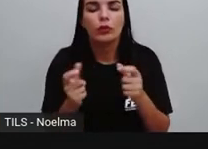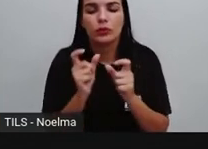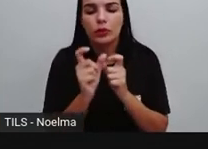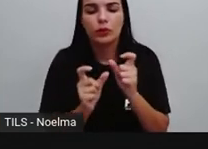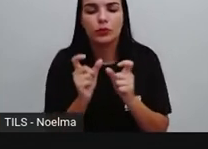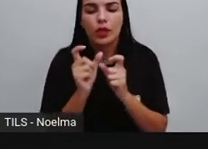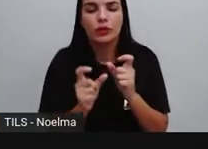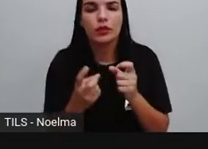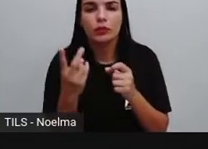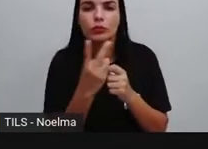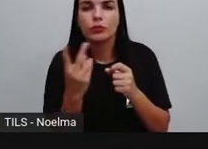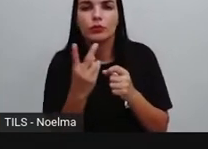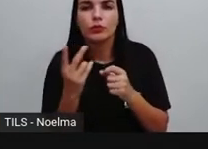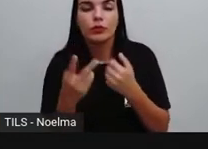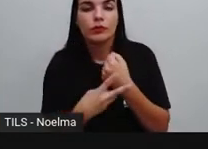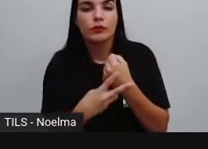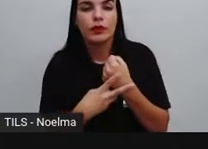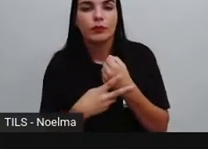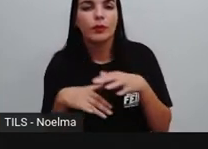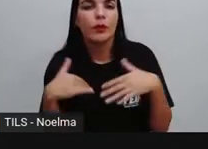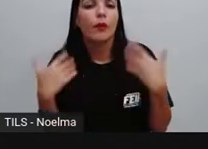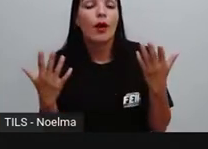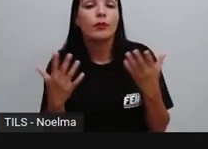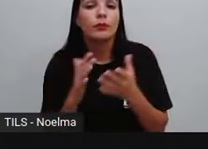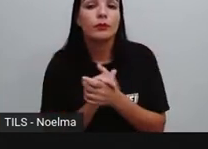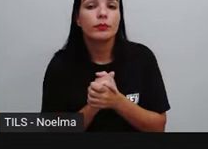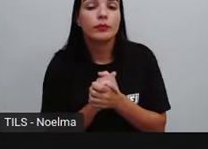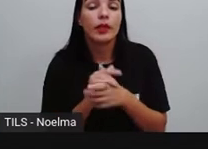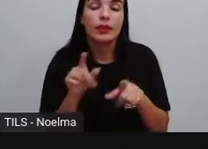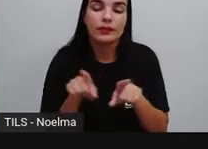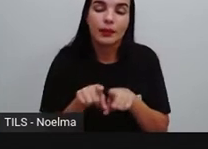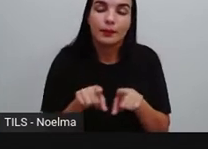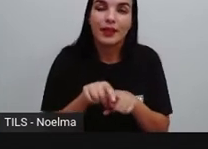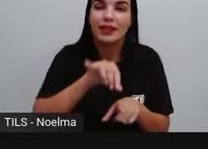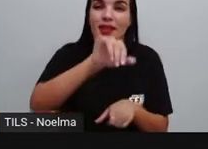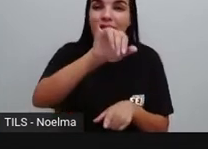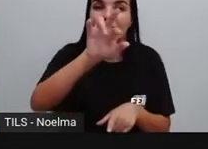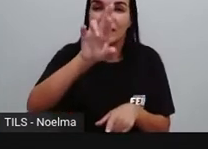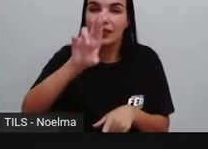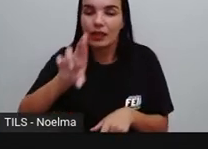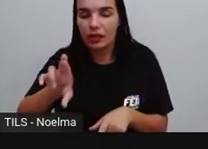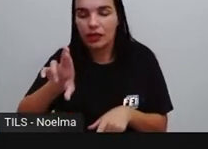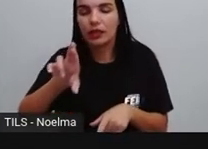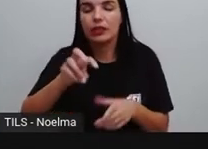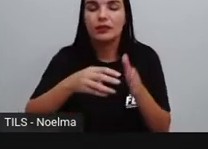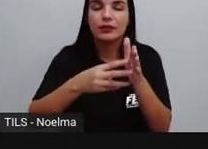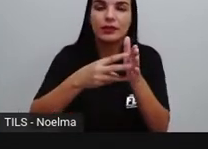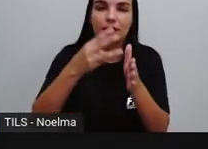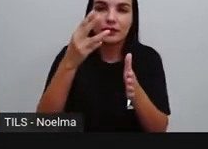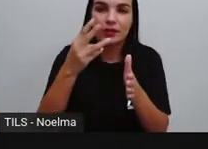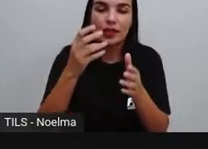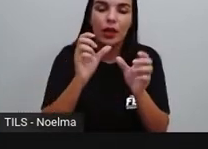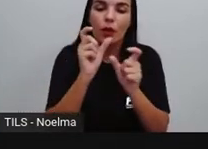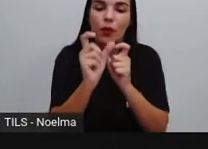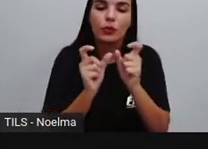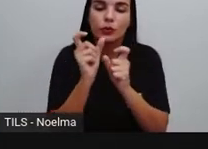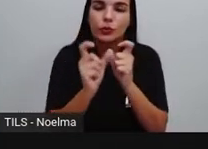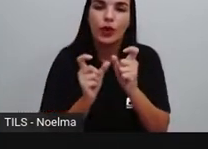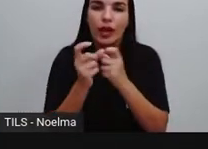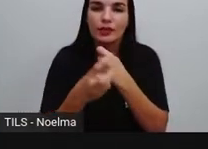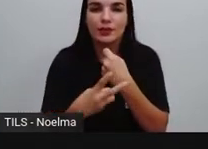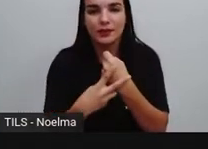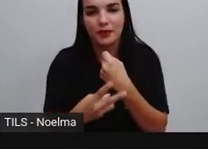verbos? Irá, ir. É do verbo ir, né? Que, neste caso, está na terceira conjugação. Pode ser